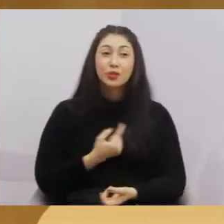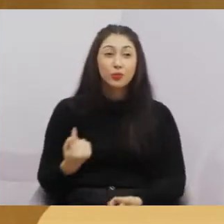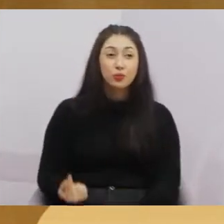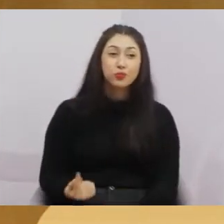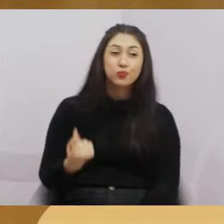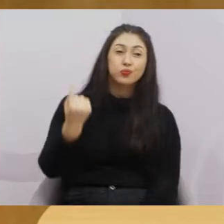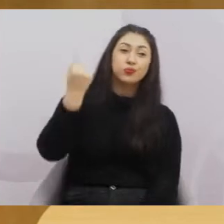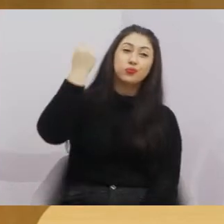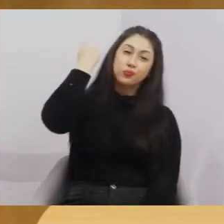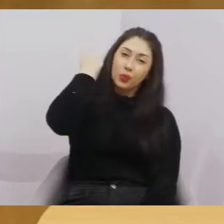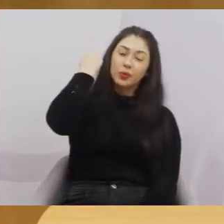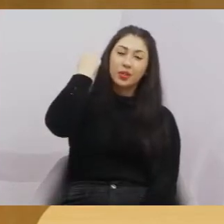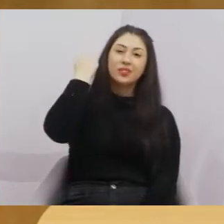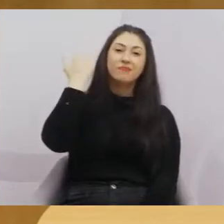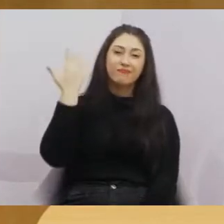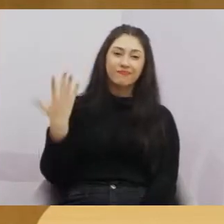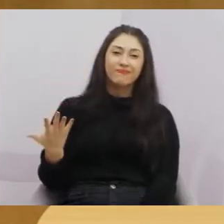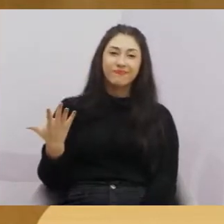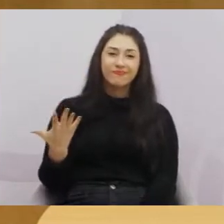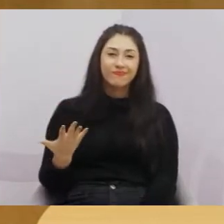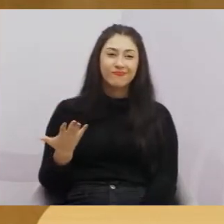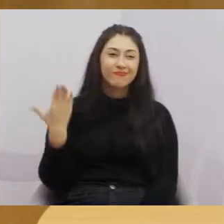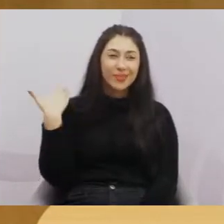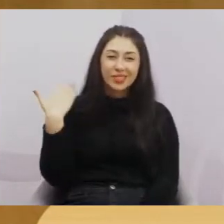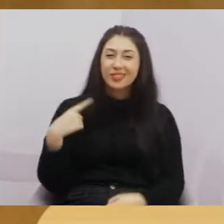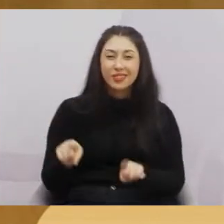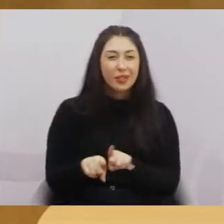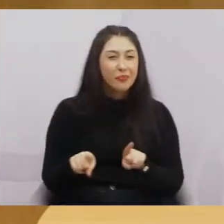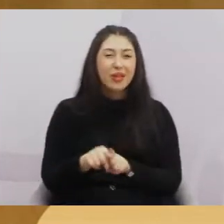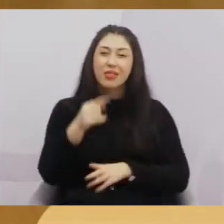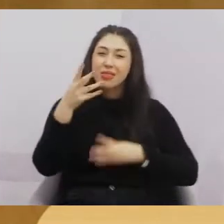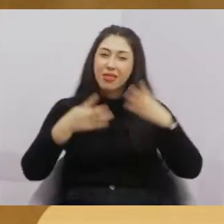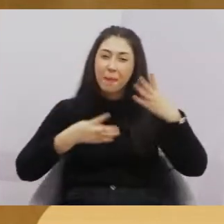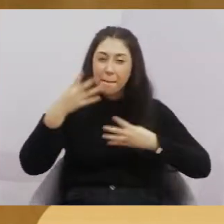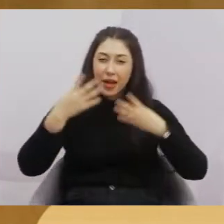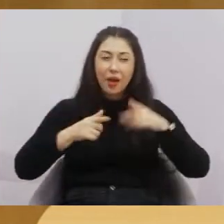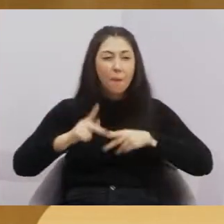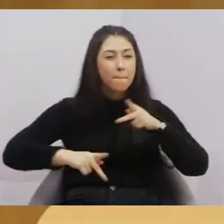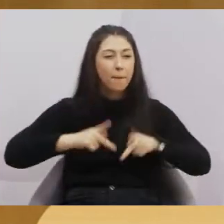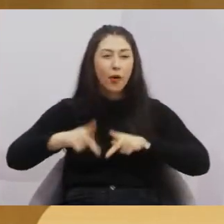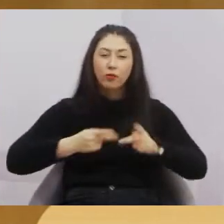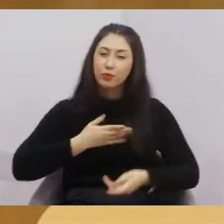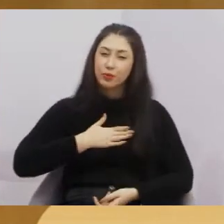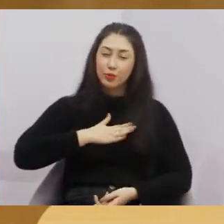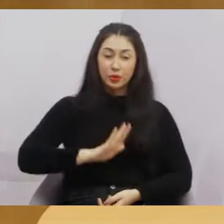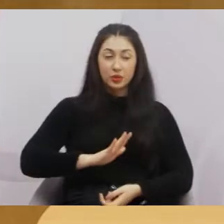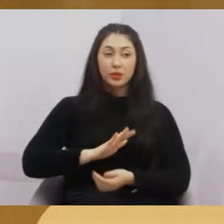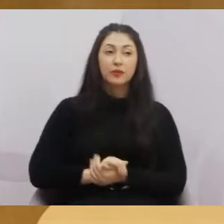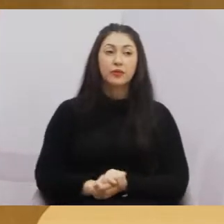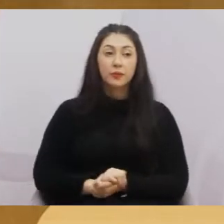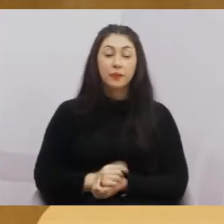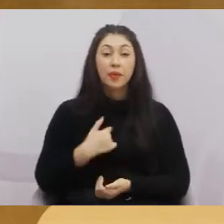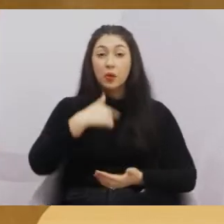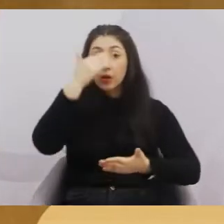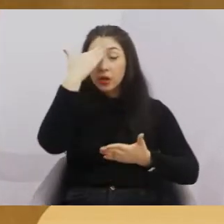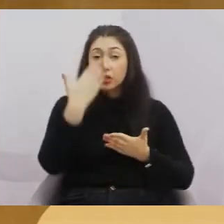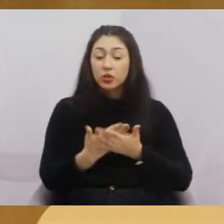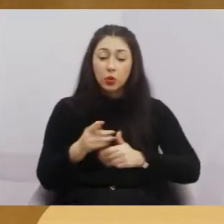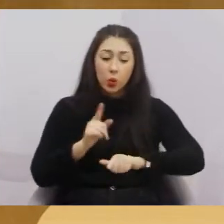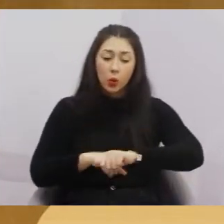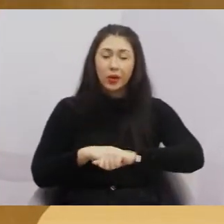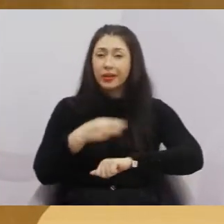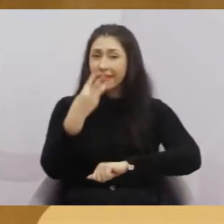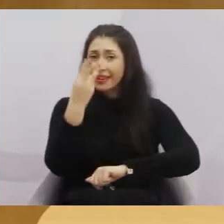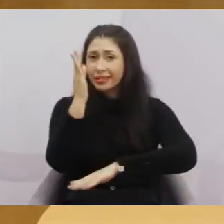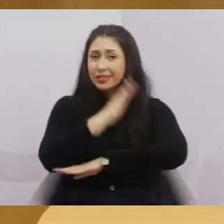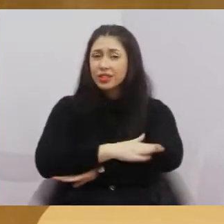ao passado que não era de bons olhos, visto pela população da nossa cidade. Creio eu que 15 horas